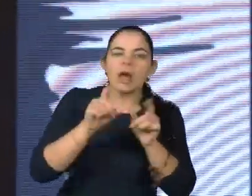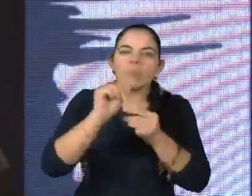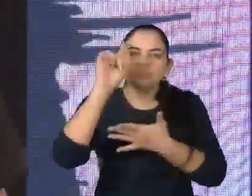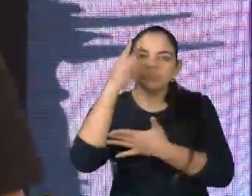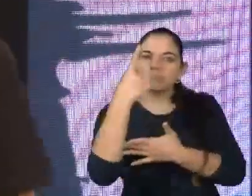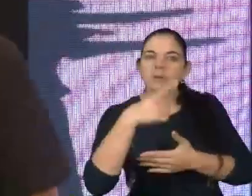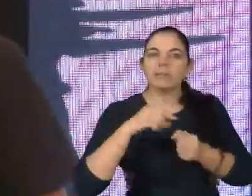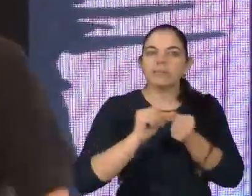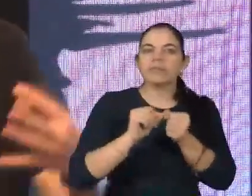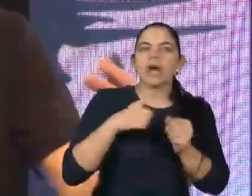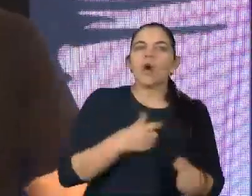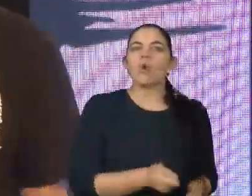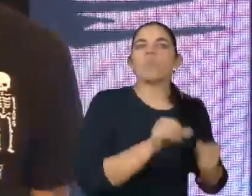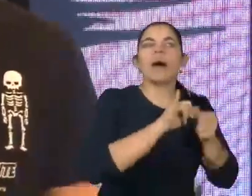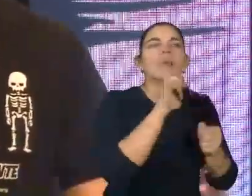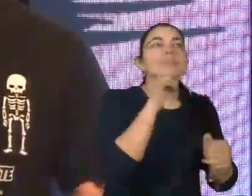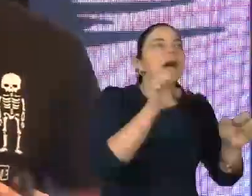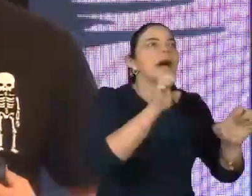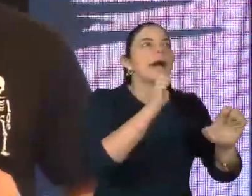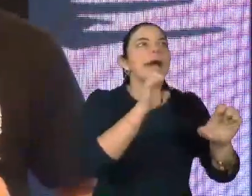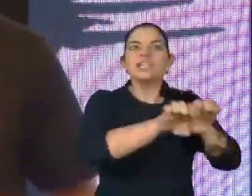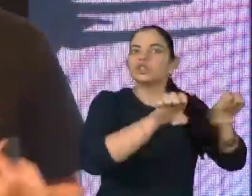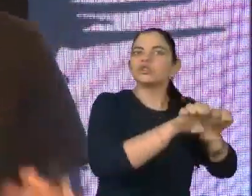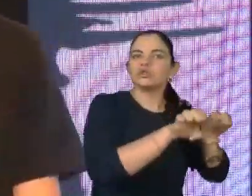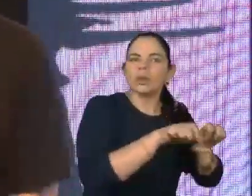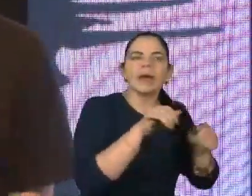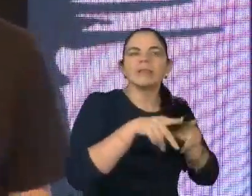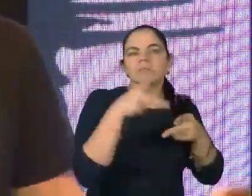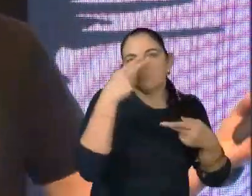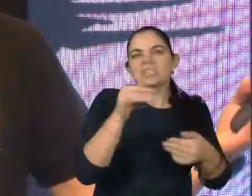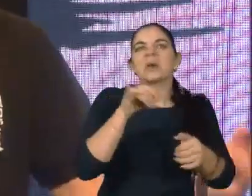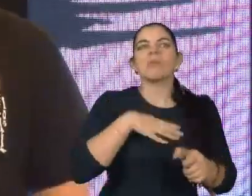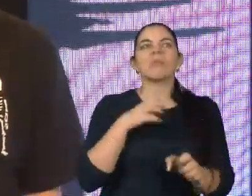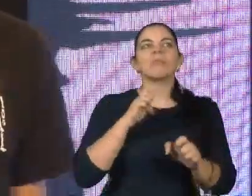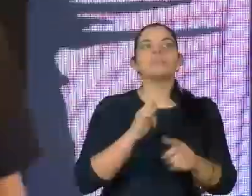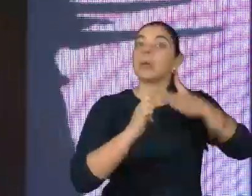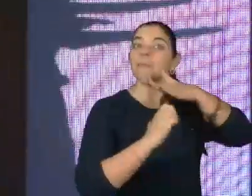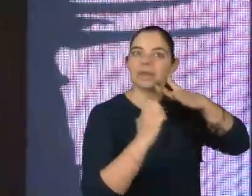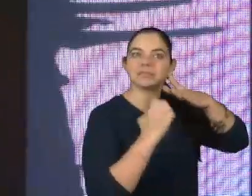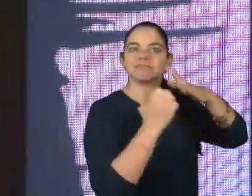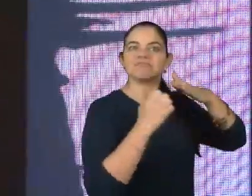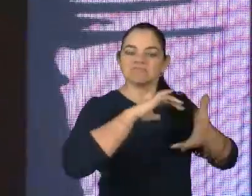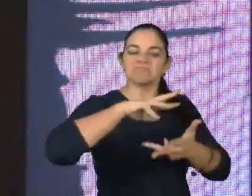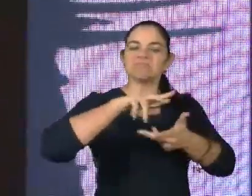escolhi um framework, uma estrutura, que me deixa bastante confortável, que é o mundo empresarial.